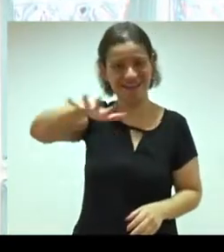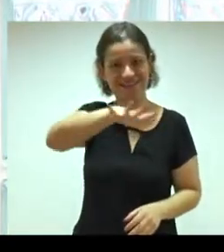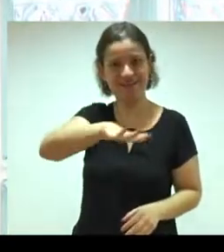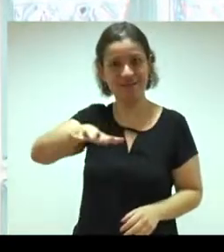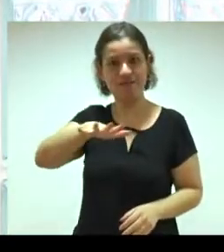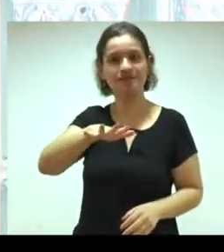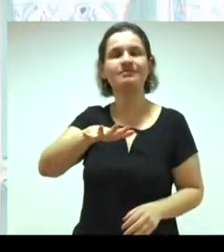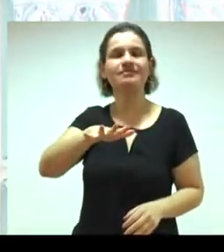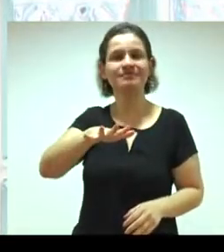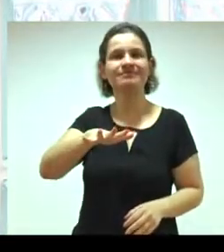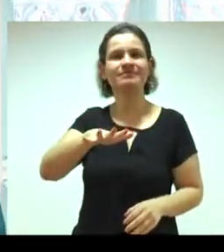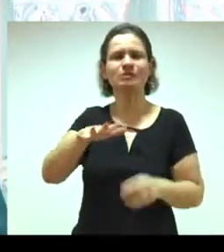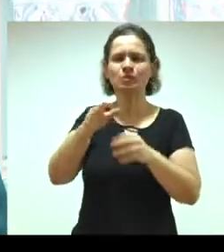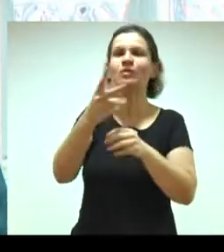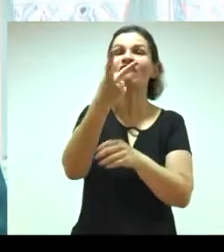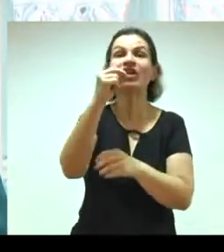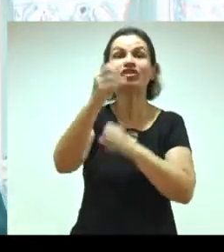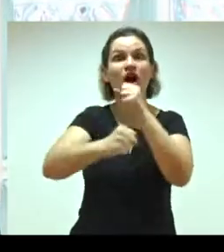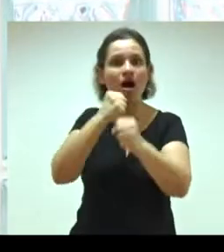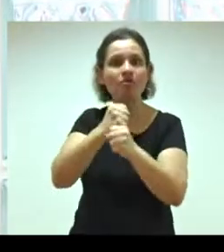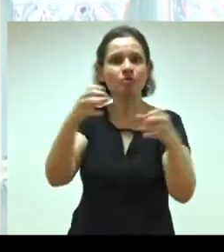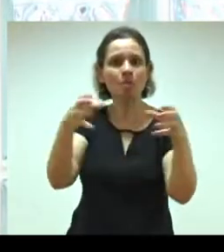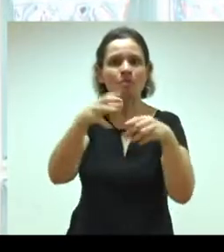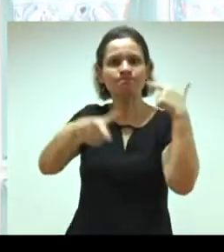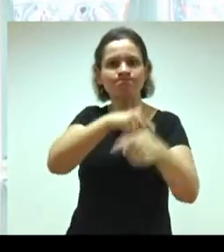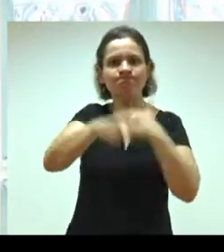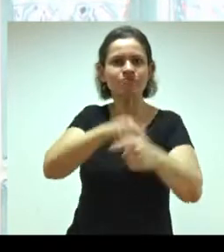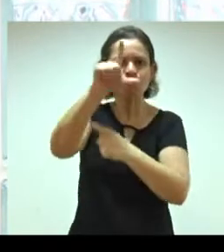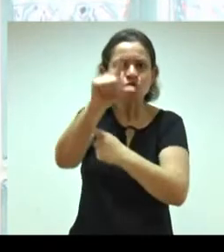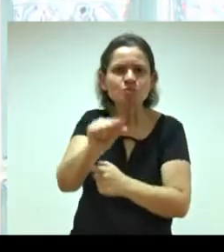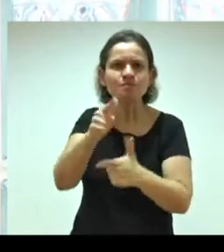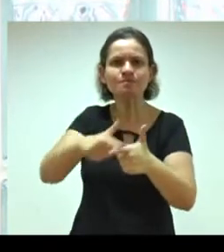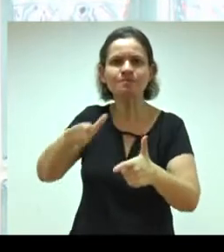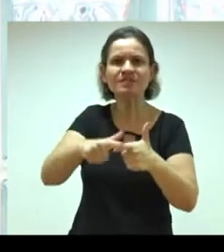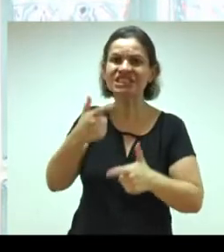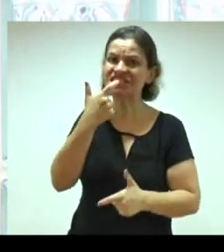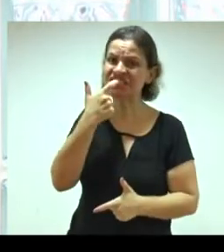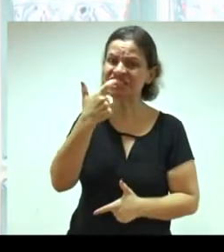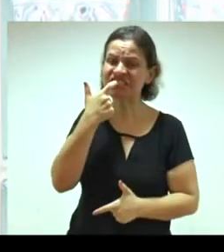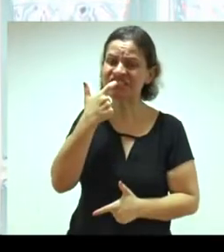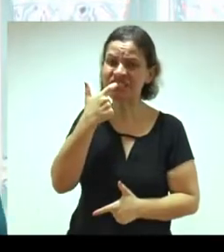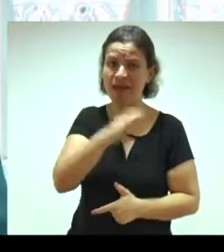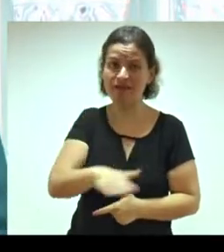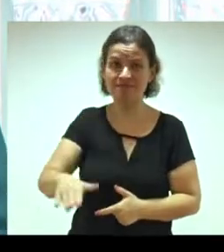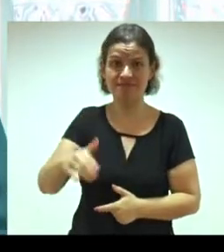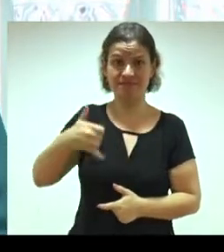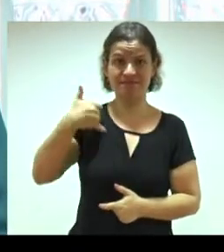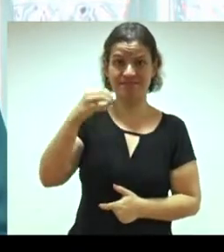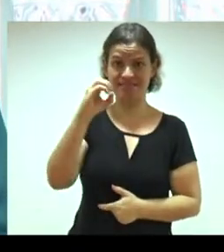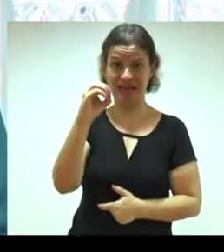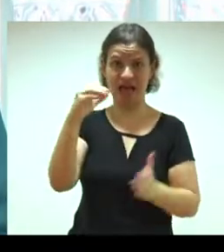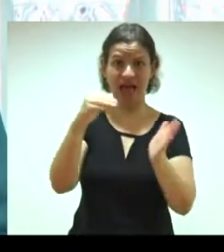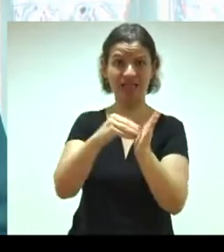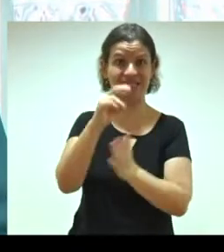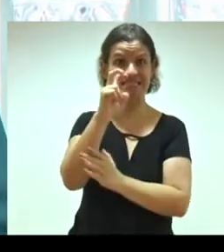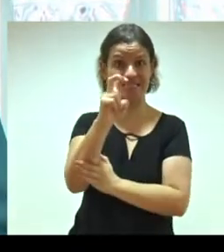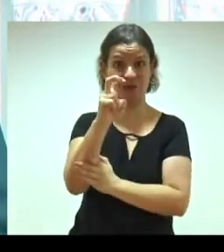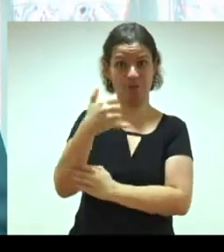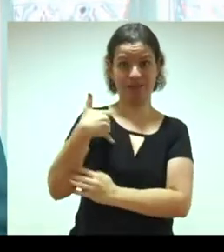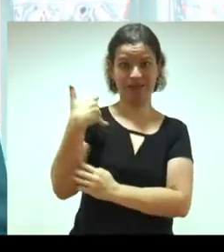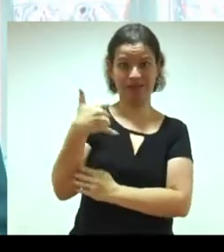Há 20 anos o grupo trabalha para reduzir problemas com a dentição de crianças de 0 a 5 anos.